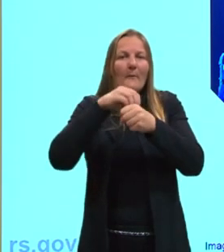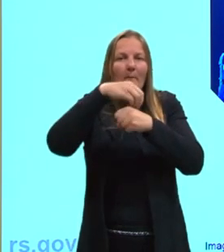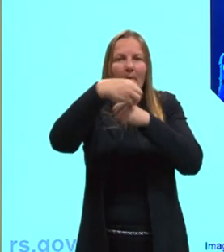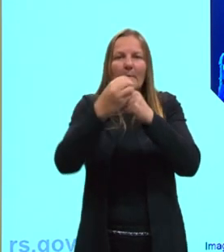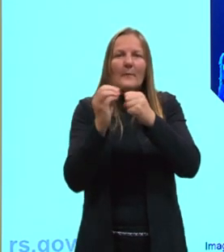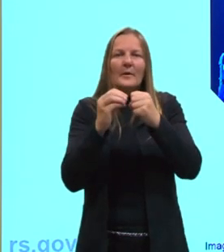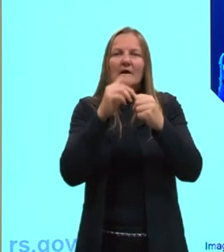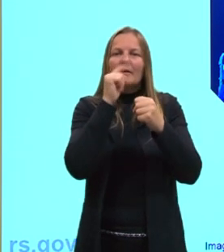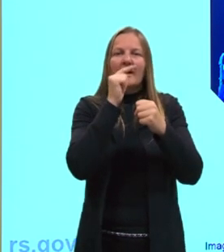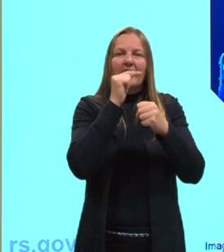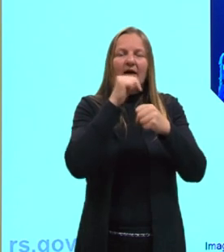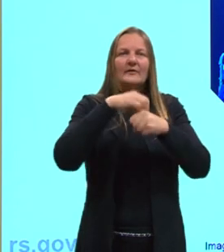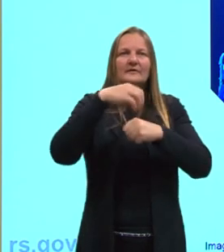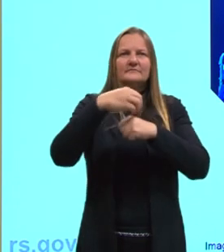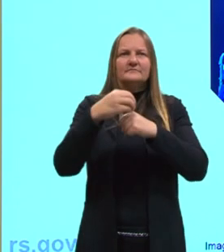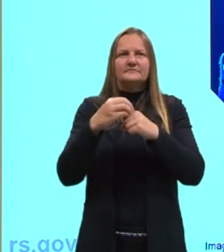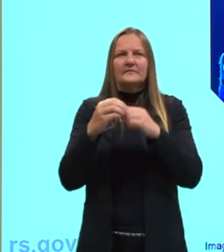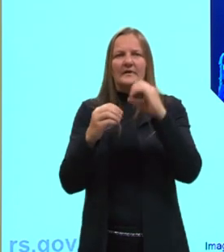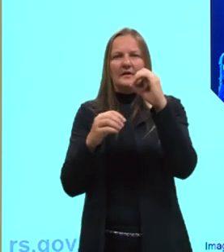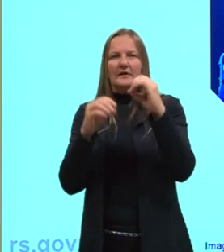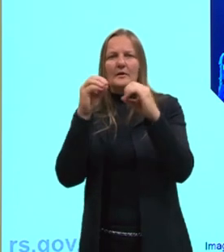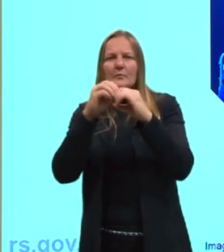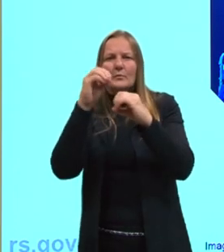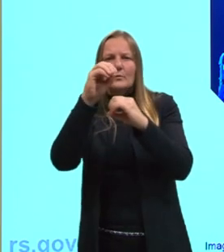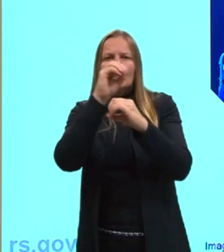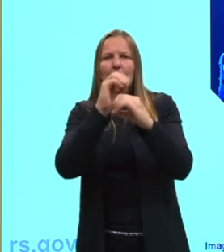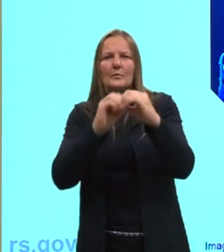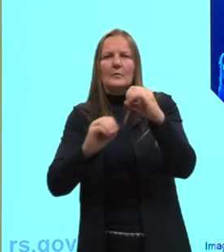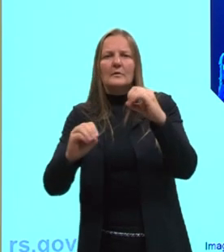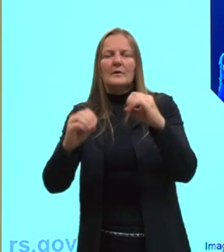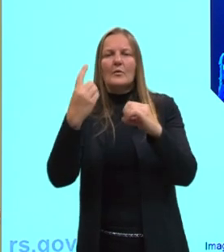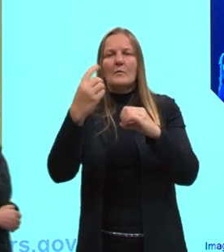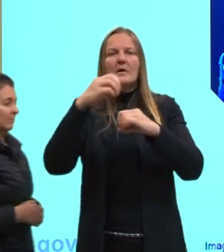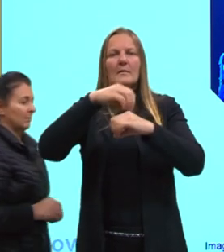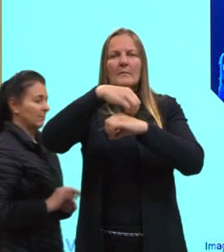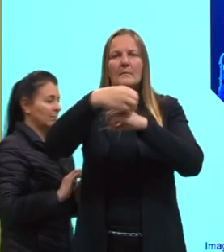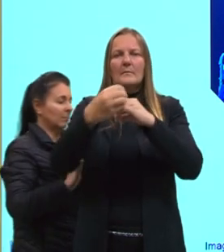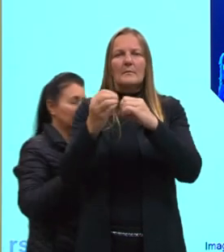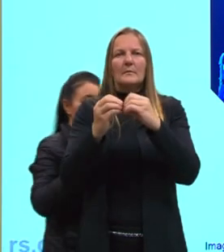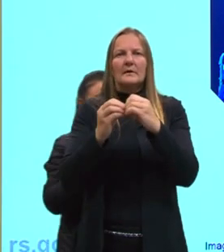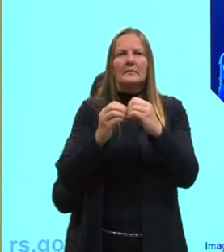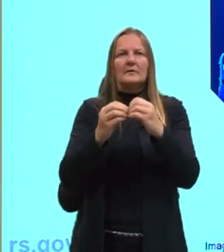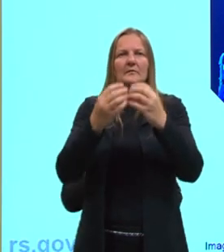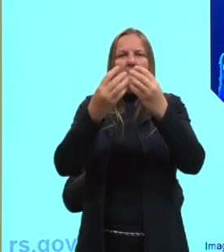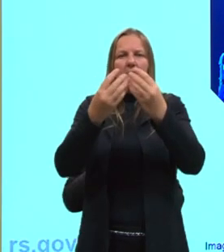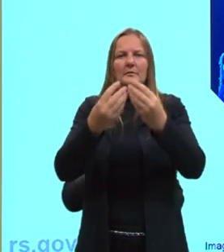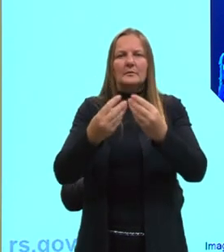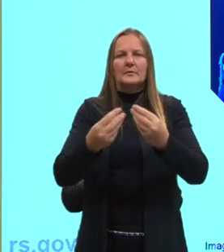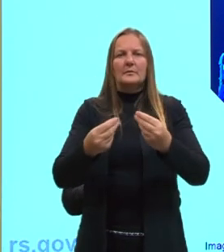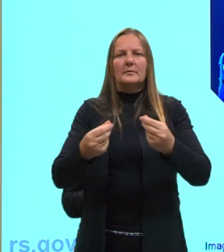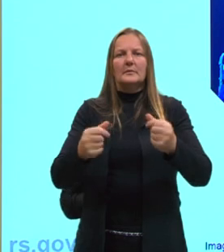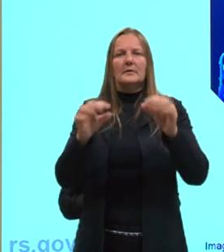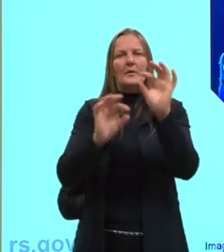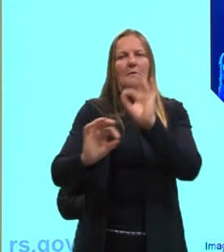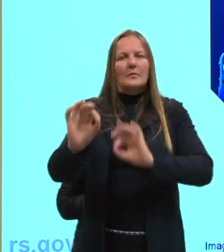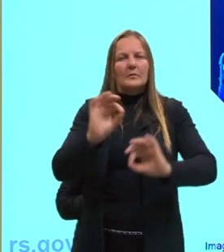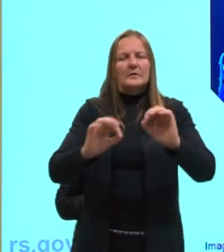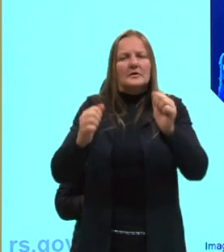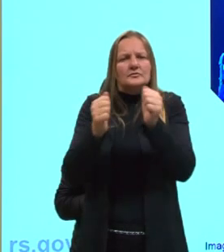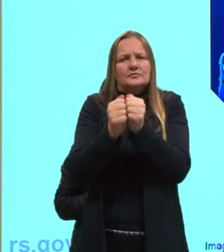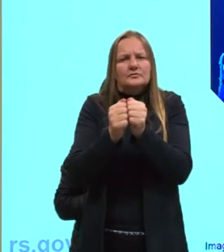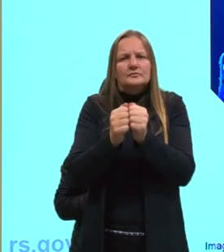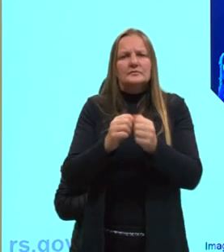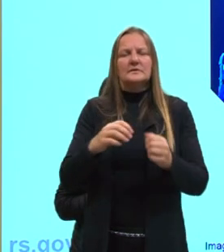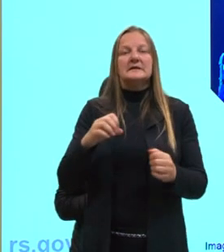água, aqui a gente, cada bolinha, né, desse conjunto aqui é uma molécula. Elas estão bem organizadas, bem juntas.